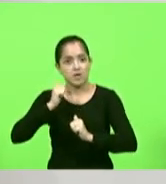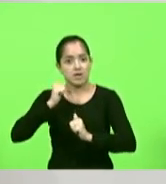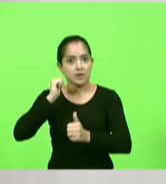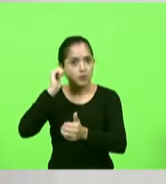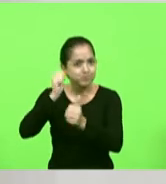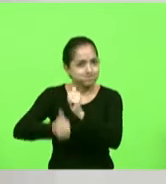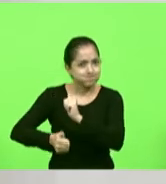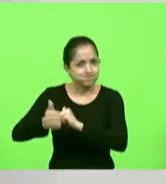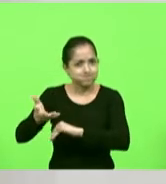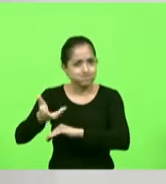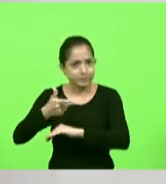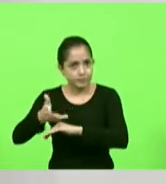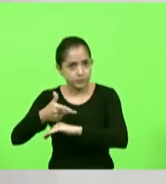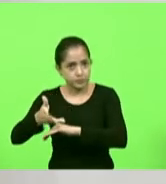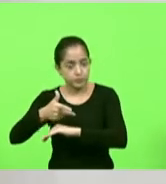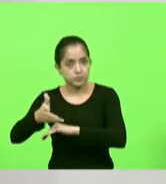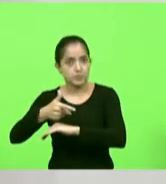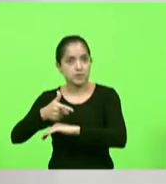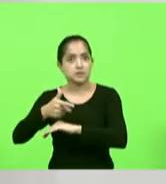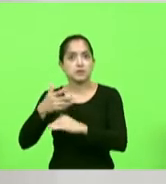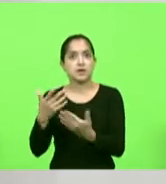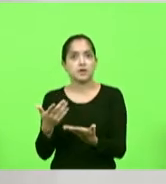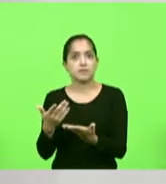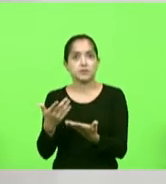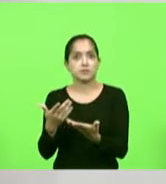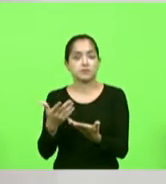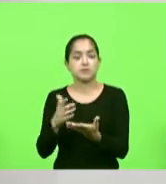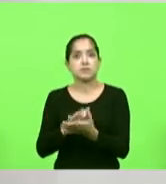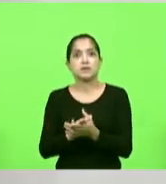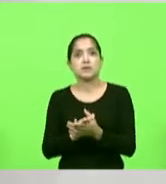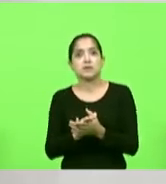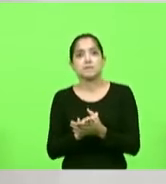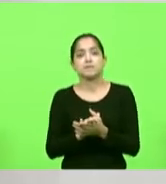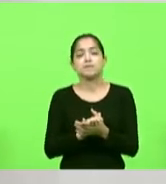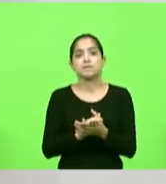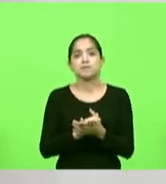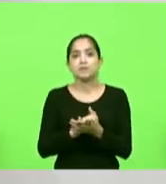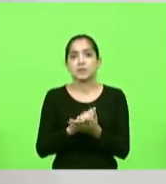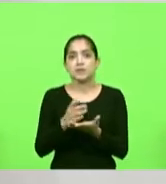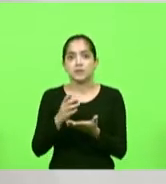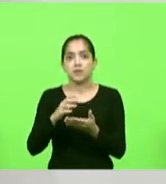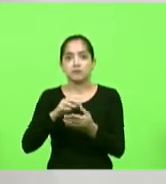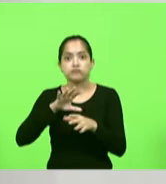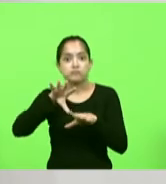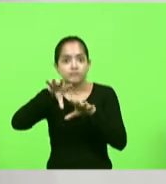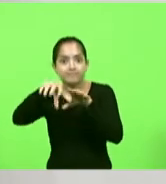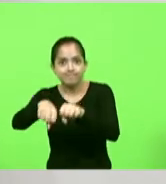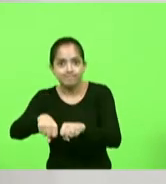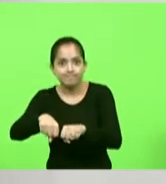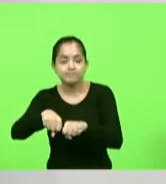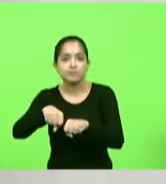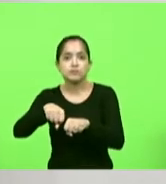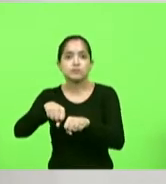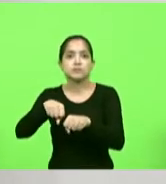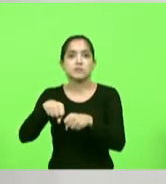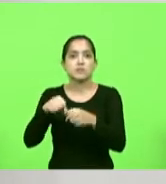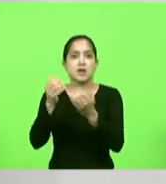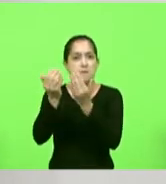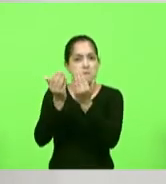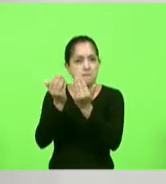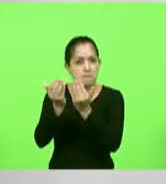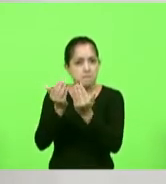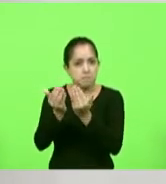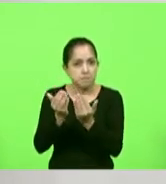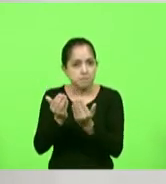não porque ele quer correr mas atrás de uma presa então eles simulam que fosse por exemplo um